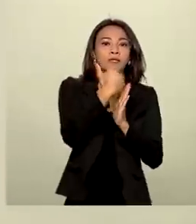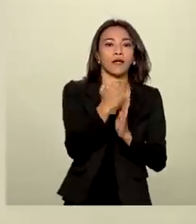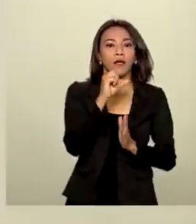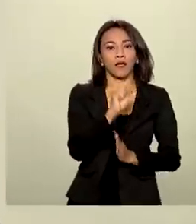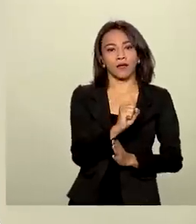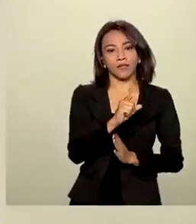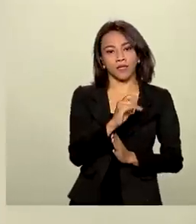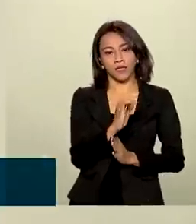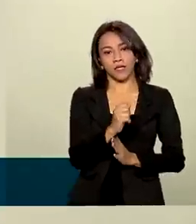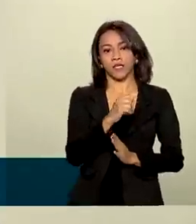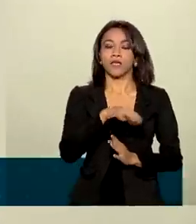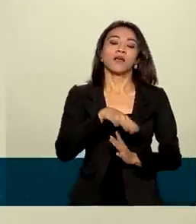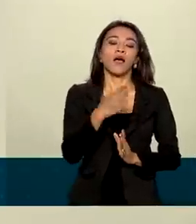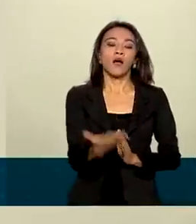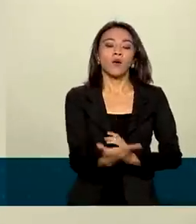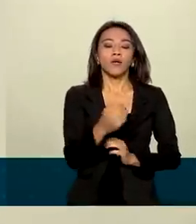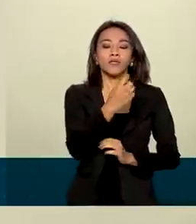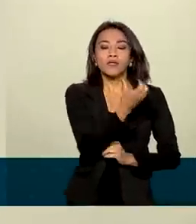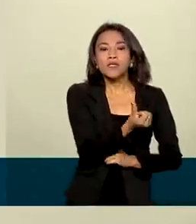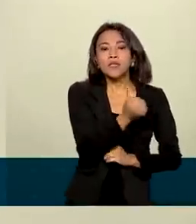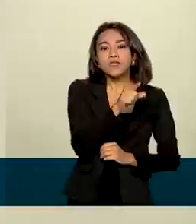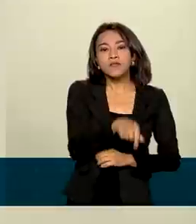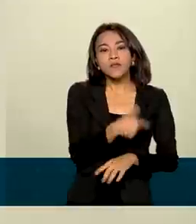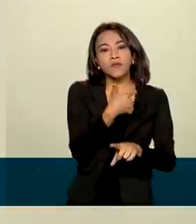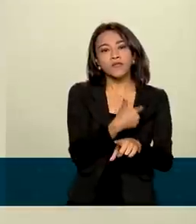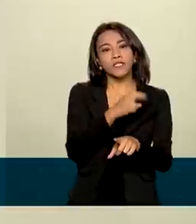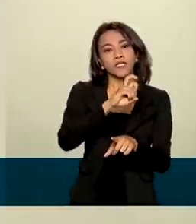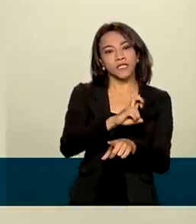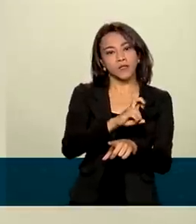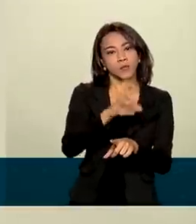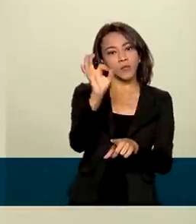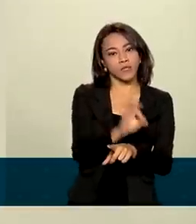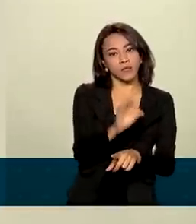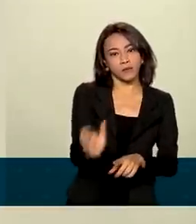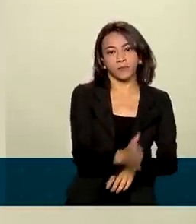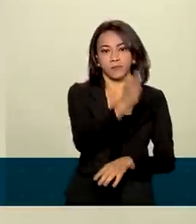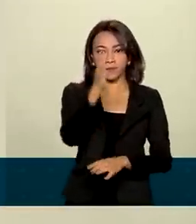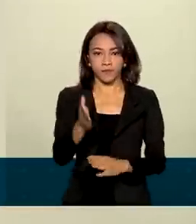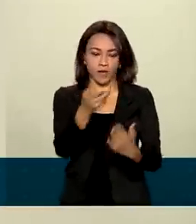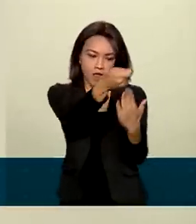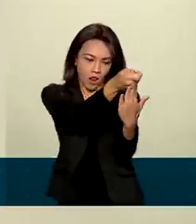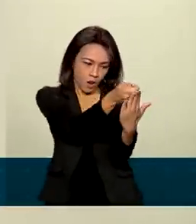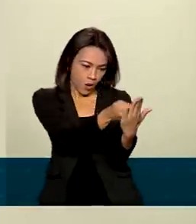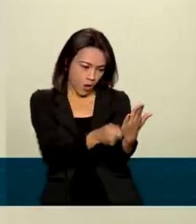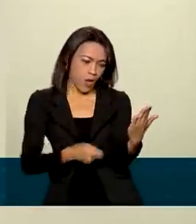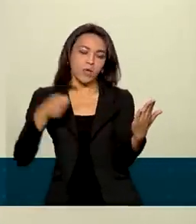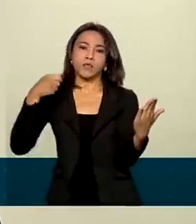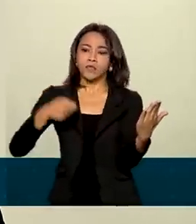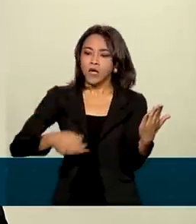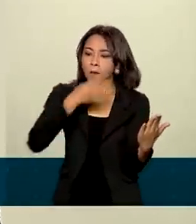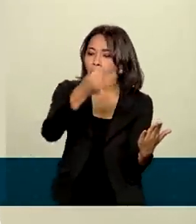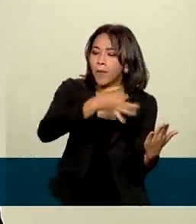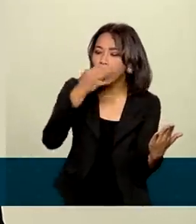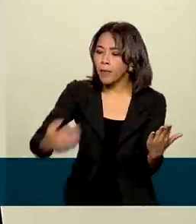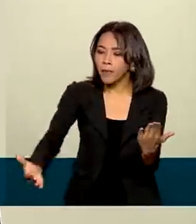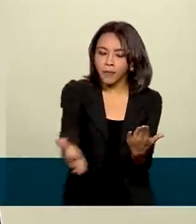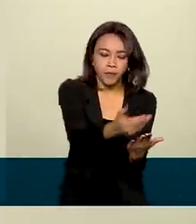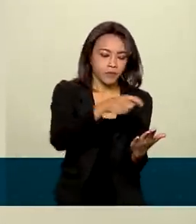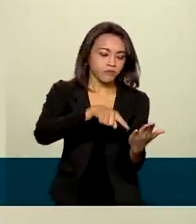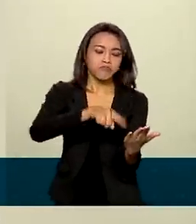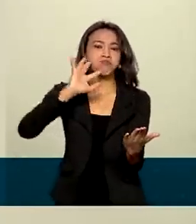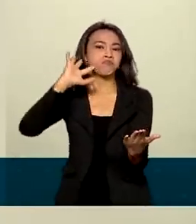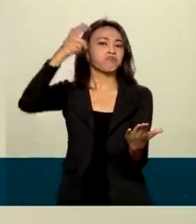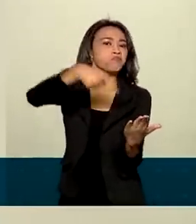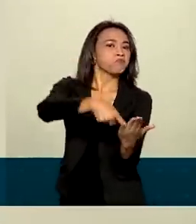passando de 5,25 para 6,25. Na ata que sucedeu a decisão, a explicação para esse